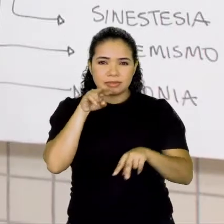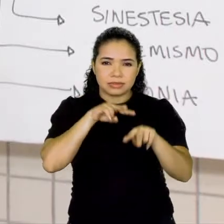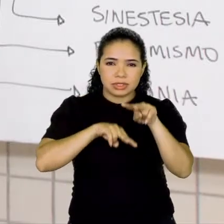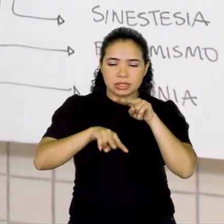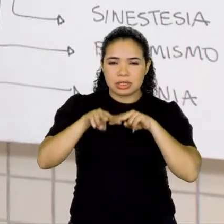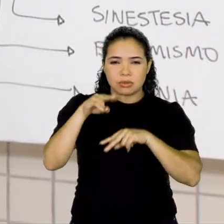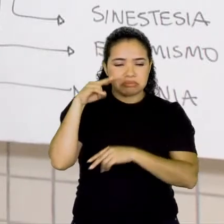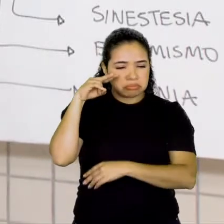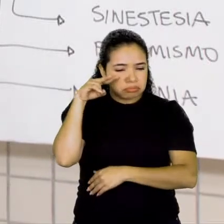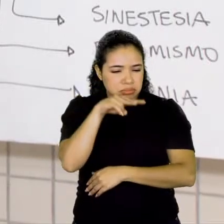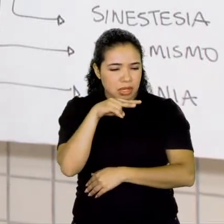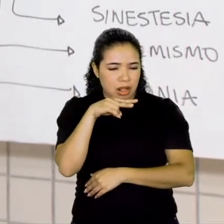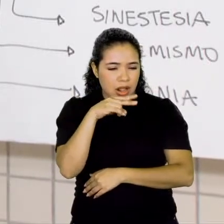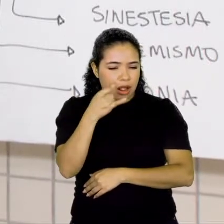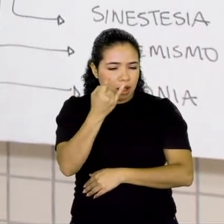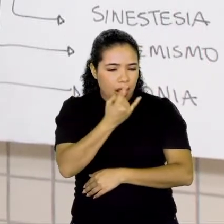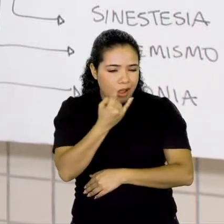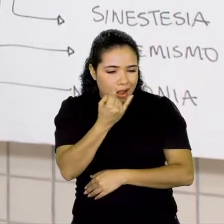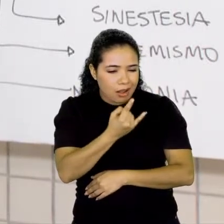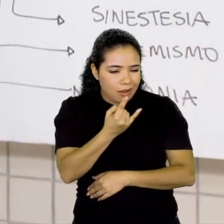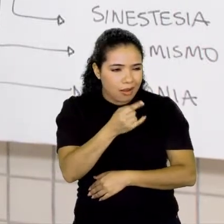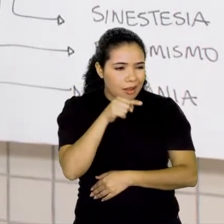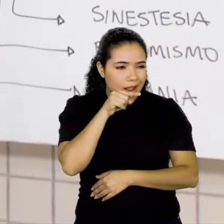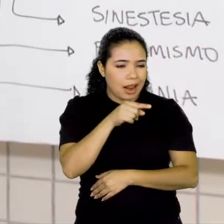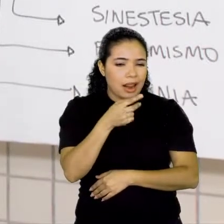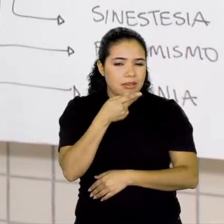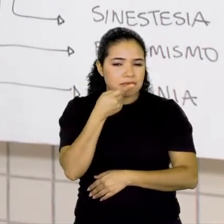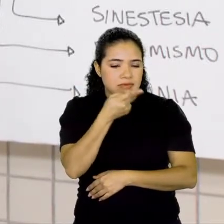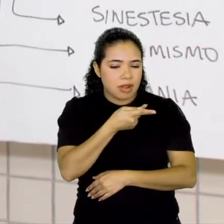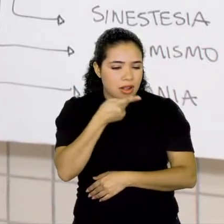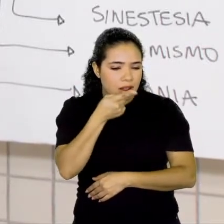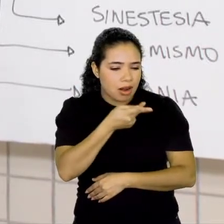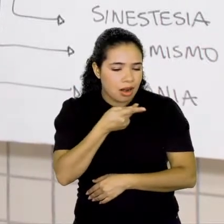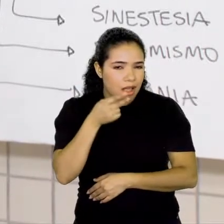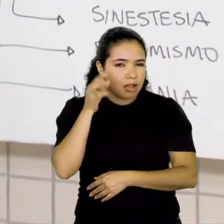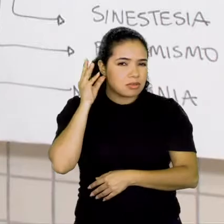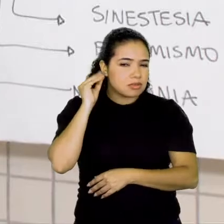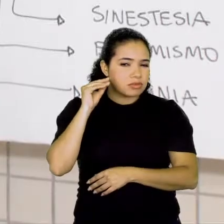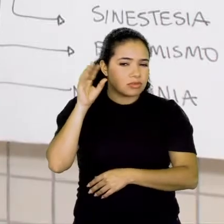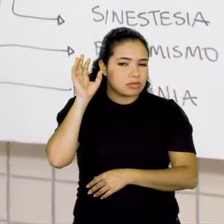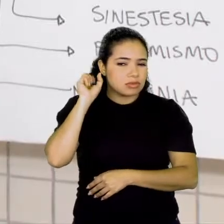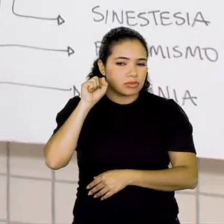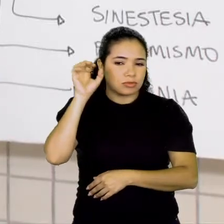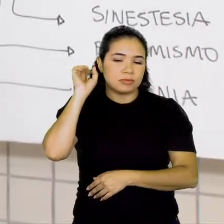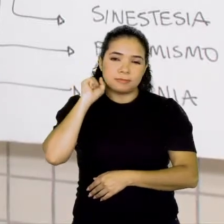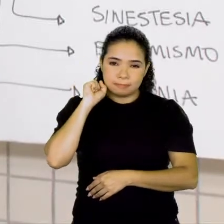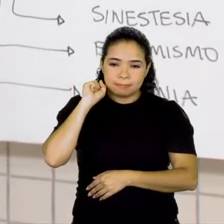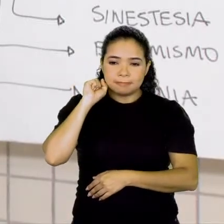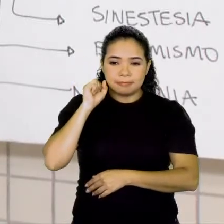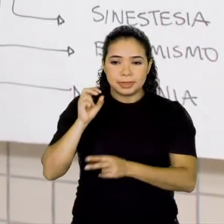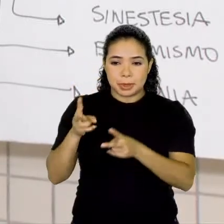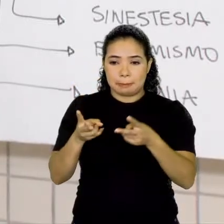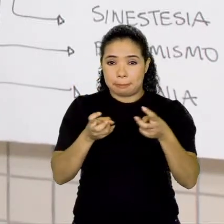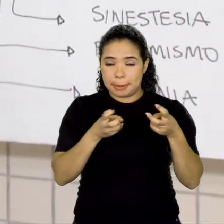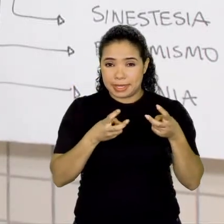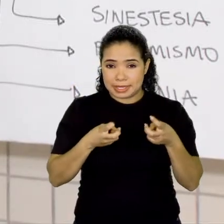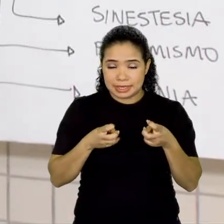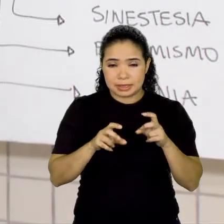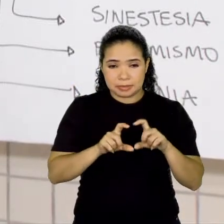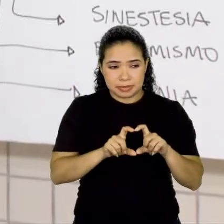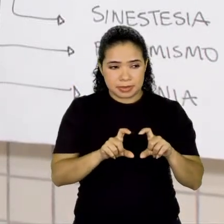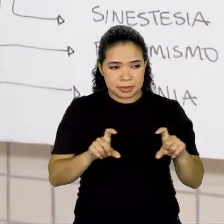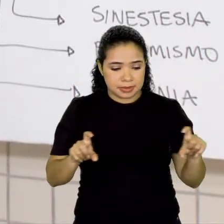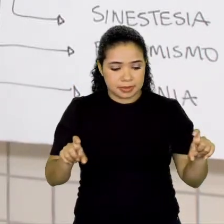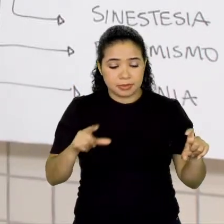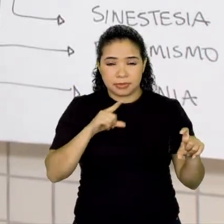Dizia-lhe, né, que é o falar, o ouvido, ouvir, a audição. Então, perceba que nesse trechinho